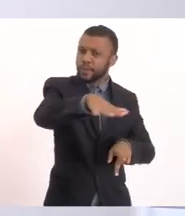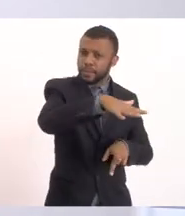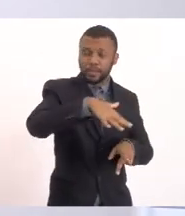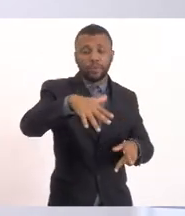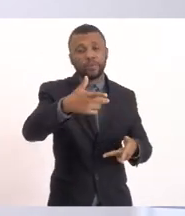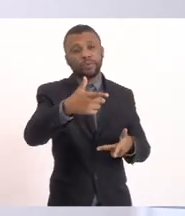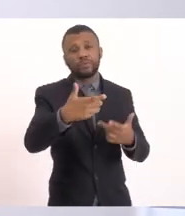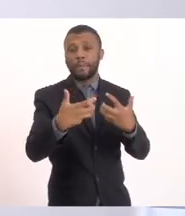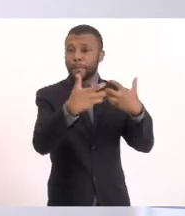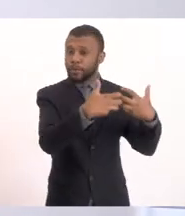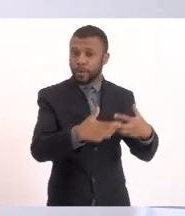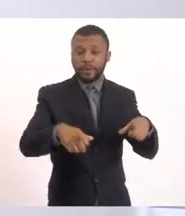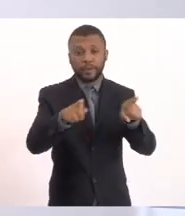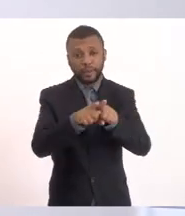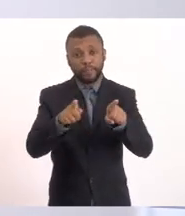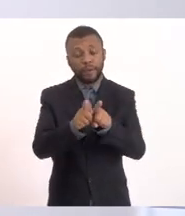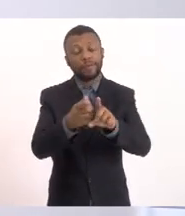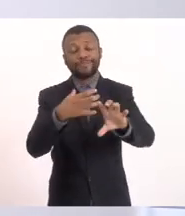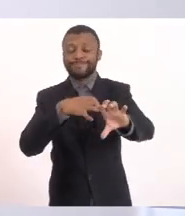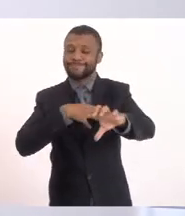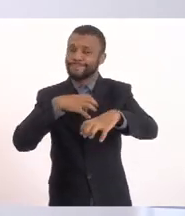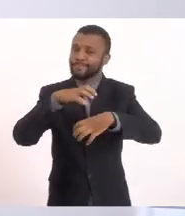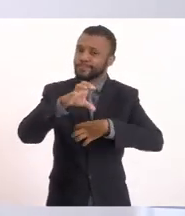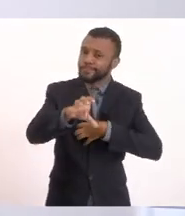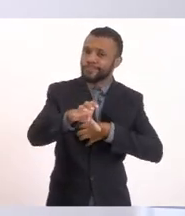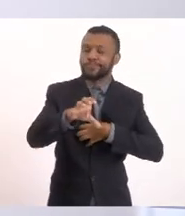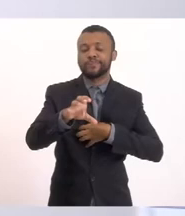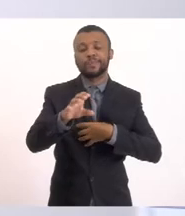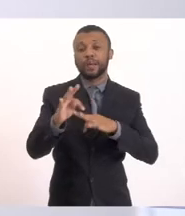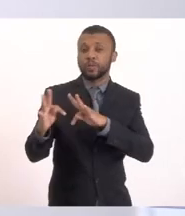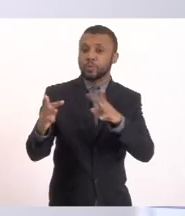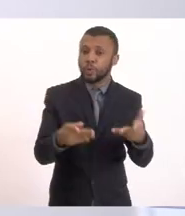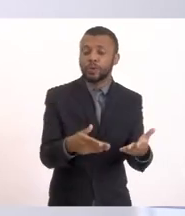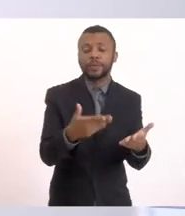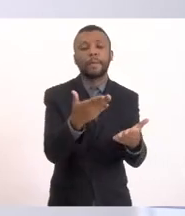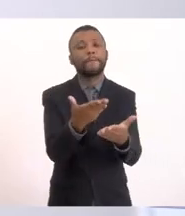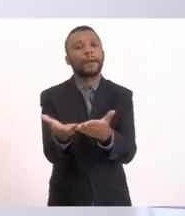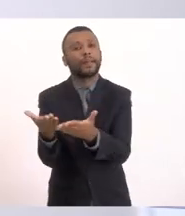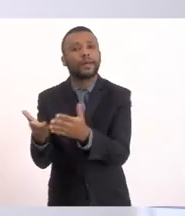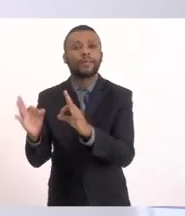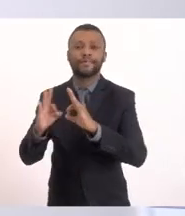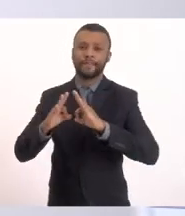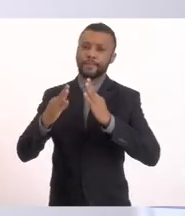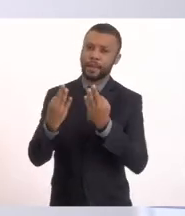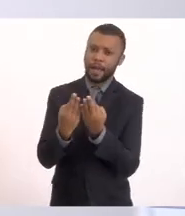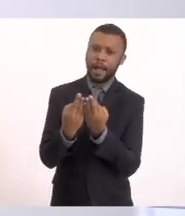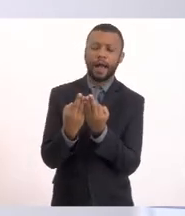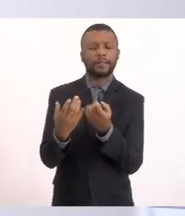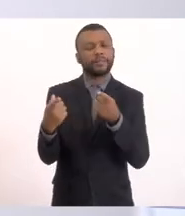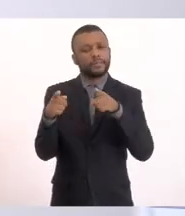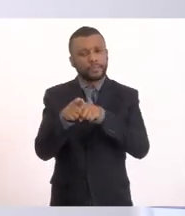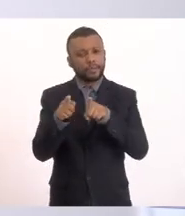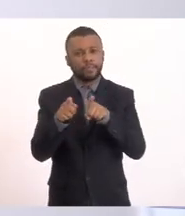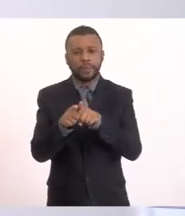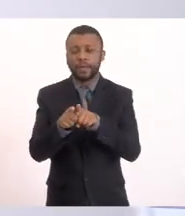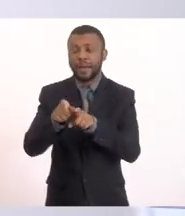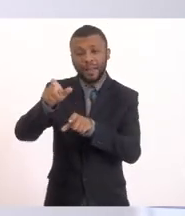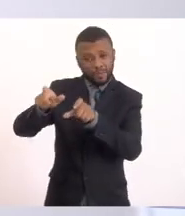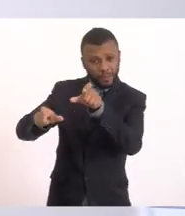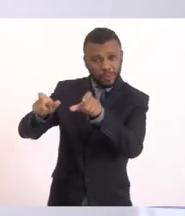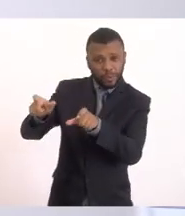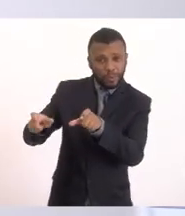deixo aqui os meus sentimentos a todos que perderam familiares e amigos ali, bem como as famílias que